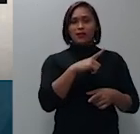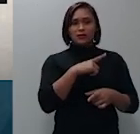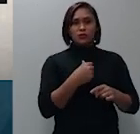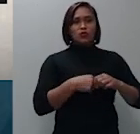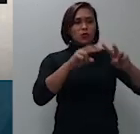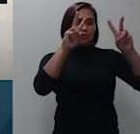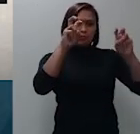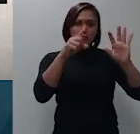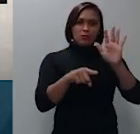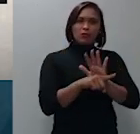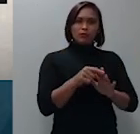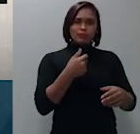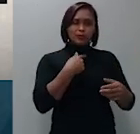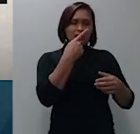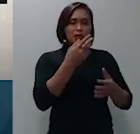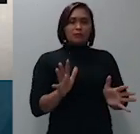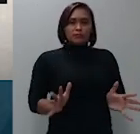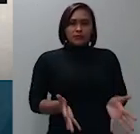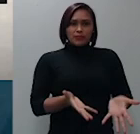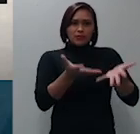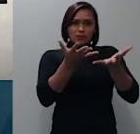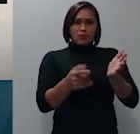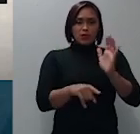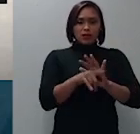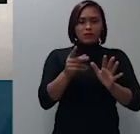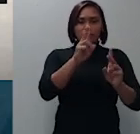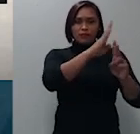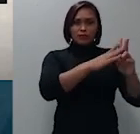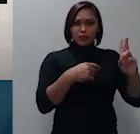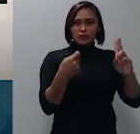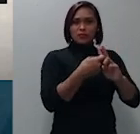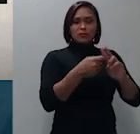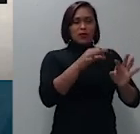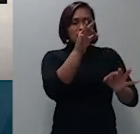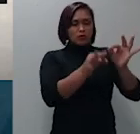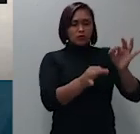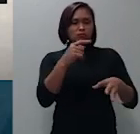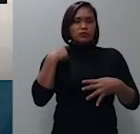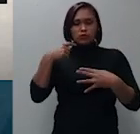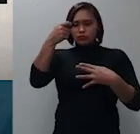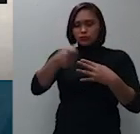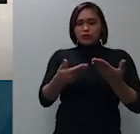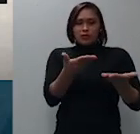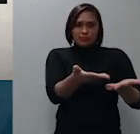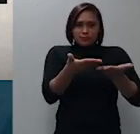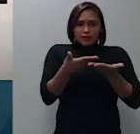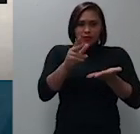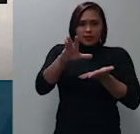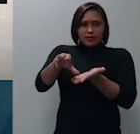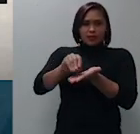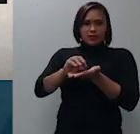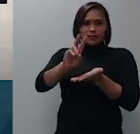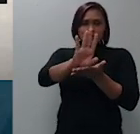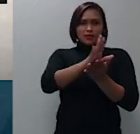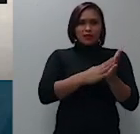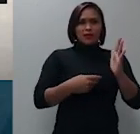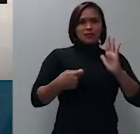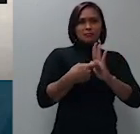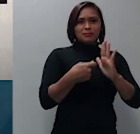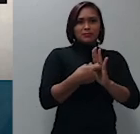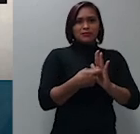a manifesta insurgência da parte o juiz recebeu a petição como pedido de reconsideração e indeferiu